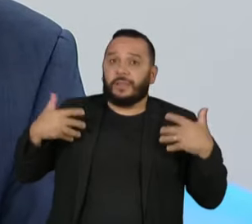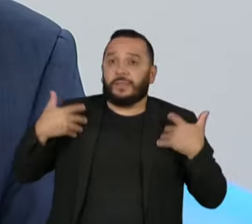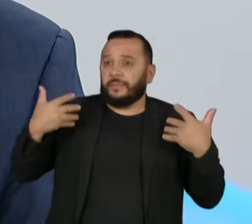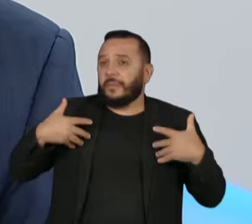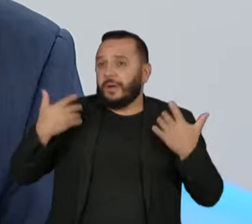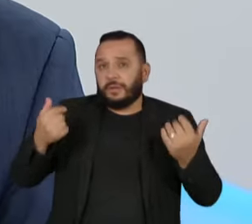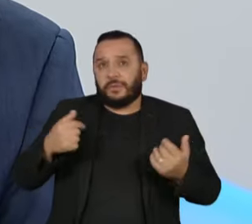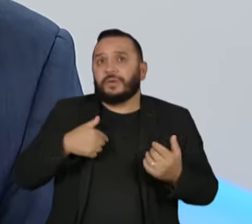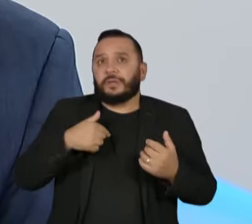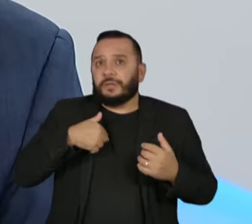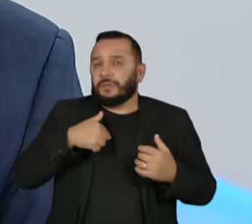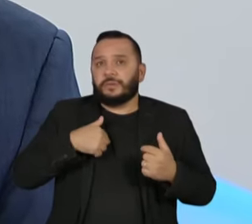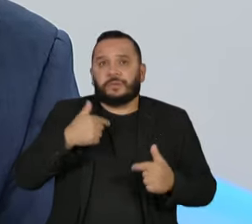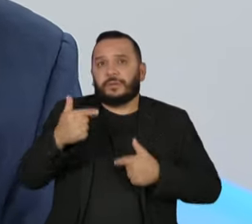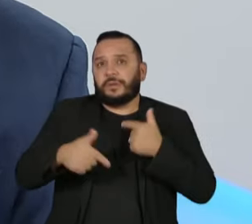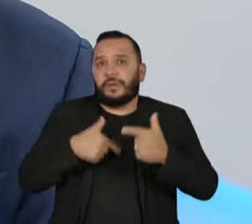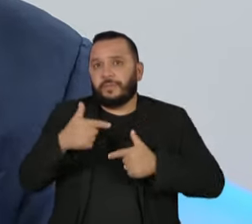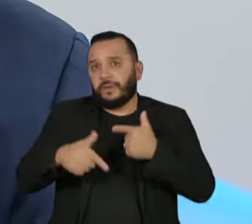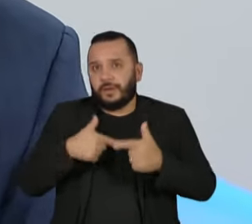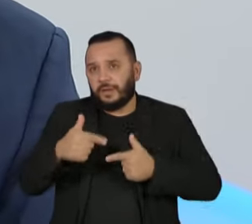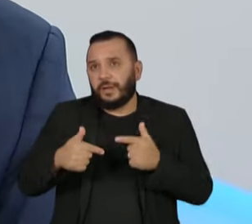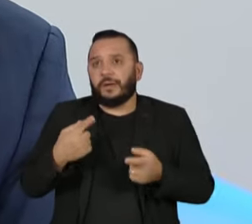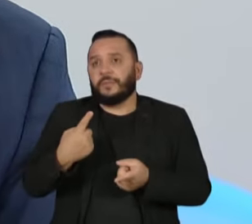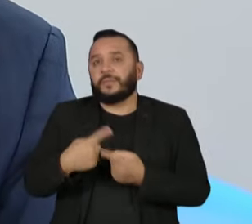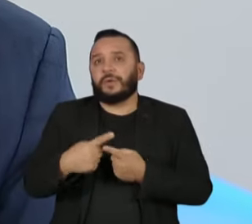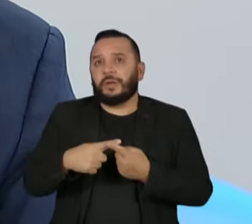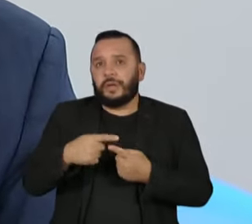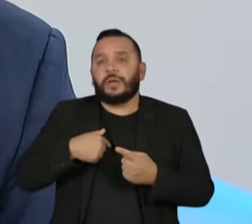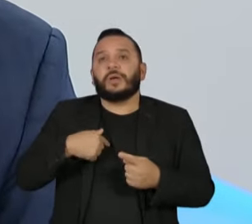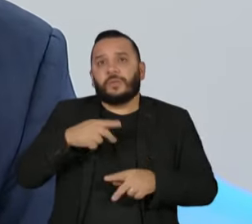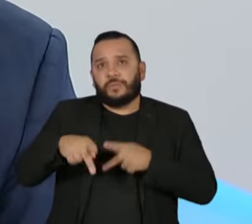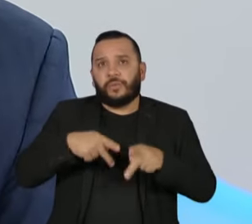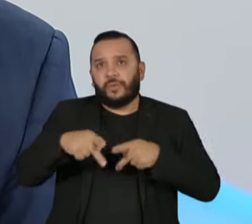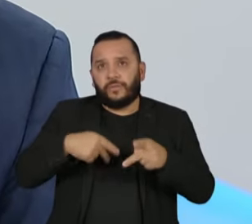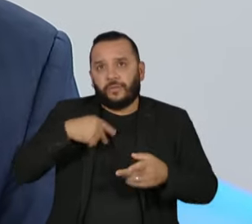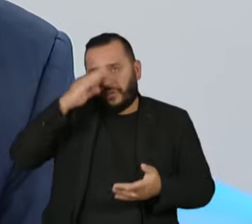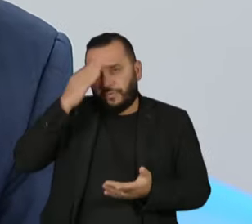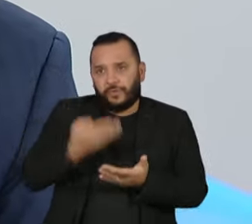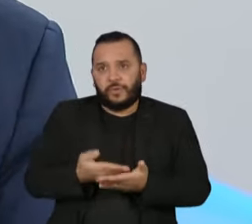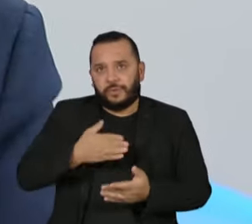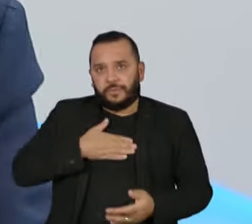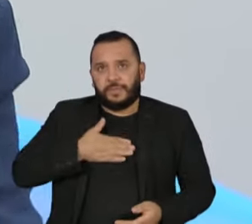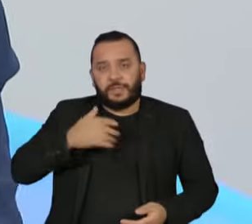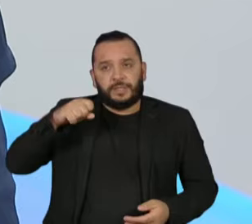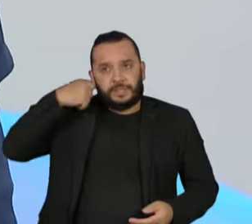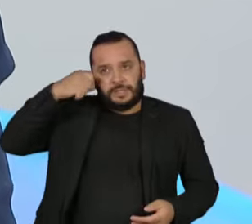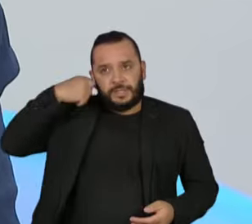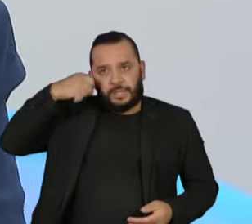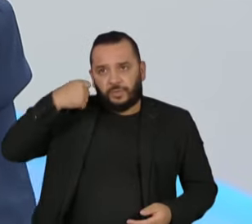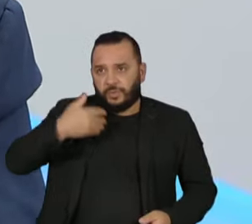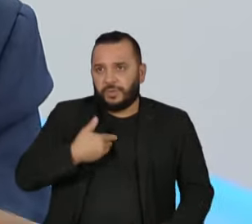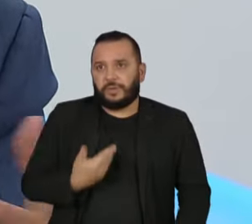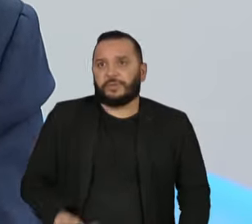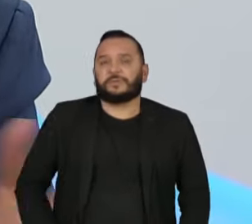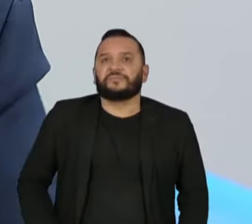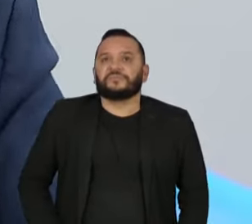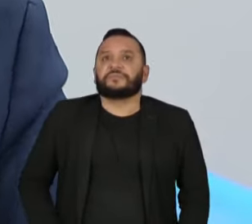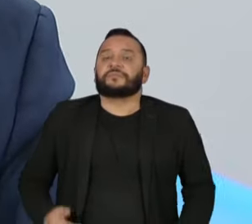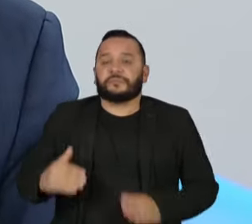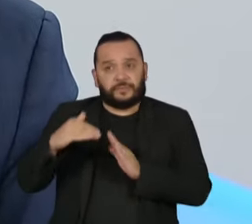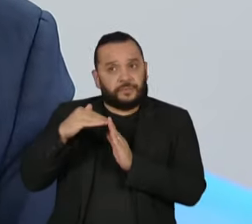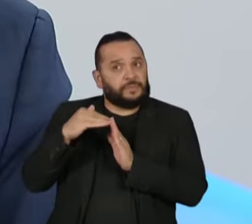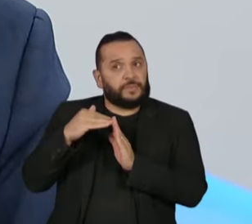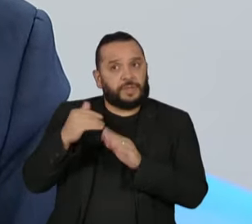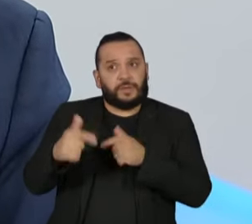exercer o mandato que o povo me confiou no Senado Federal. Claro que a gente,